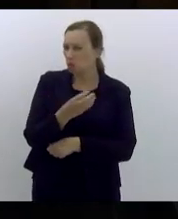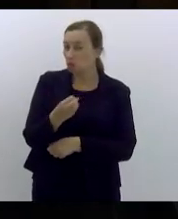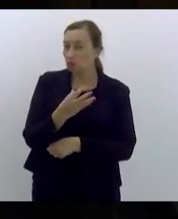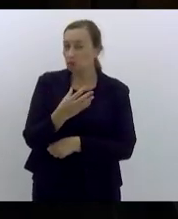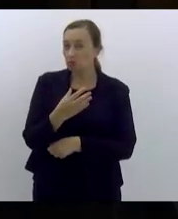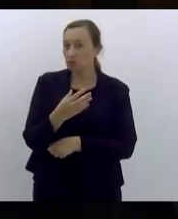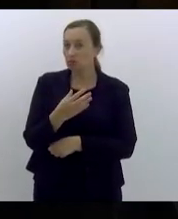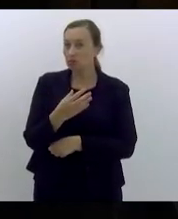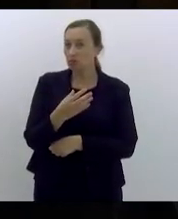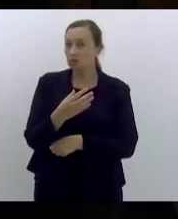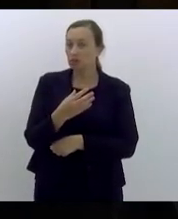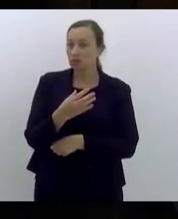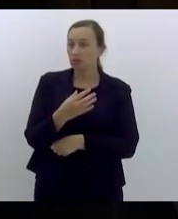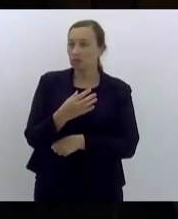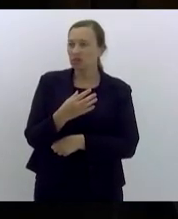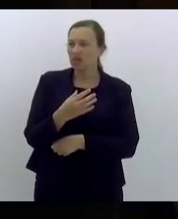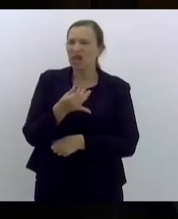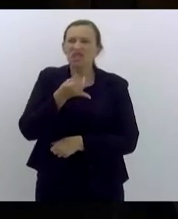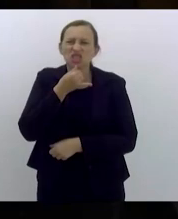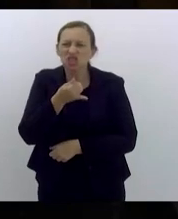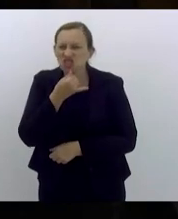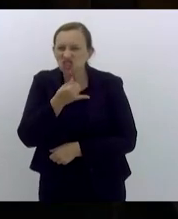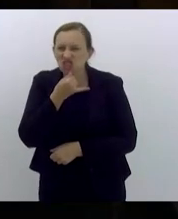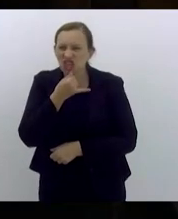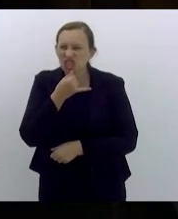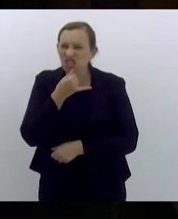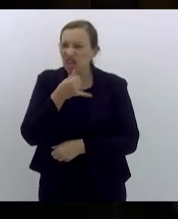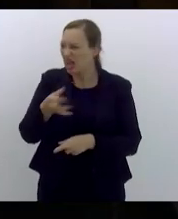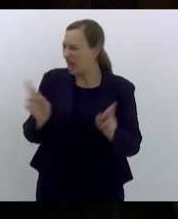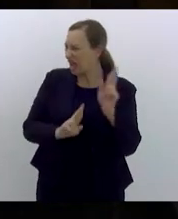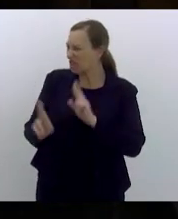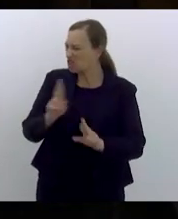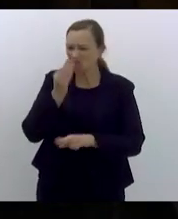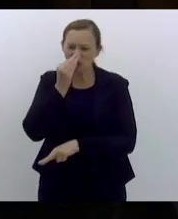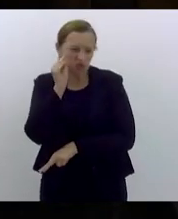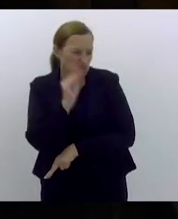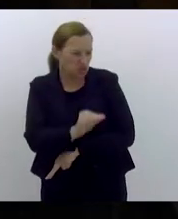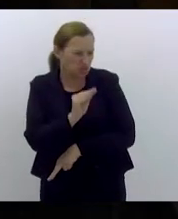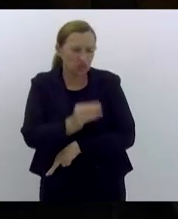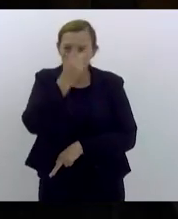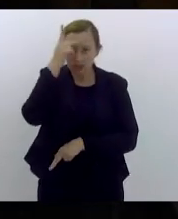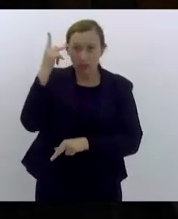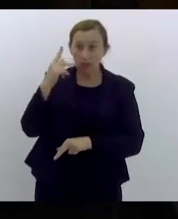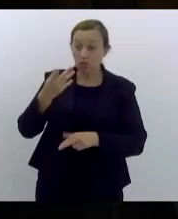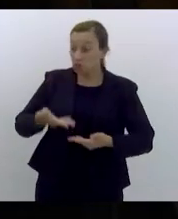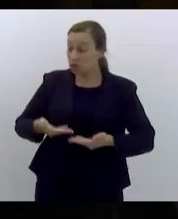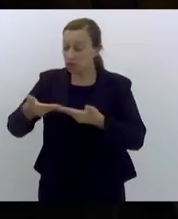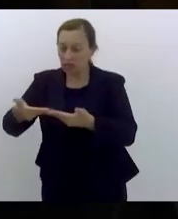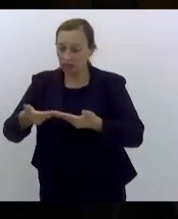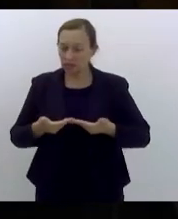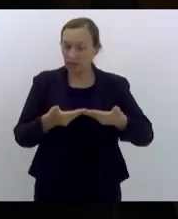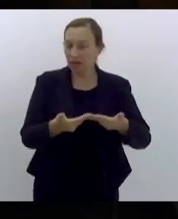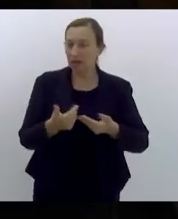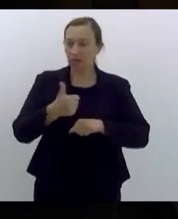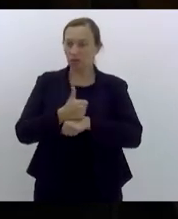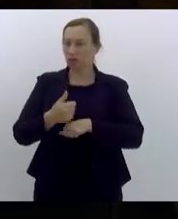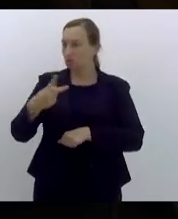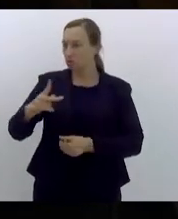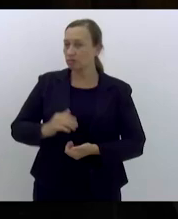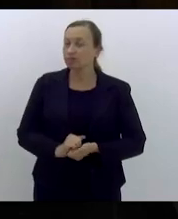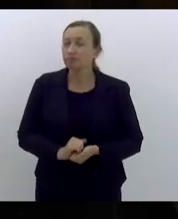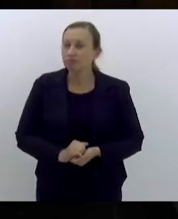escândalos relacionados ao desrespeito das entregadoras e dos entregadores no exercício da sua profissão